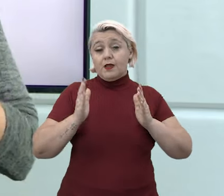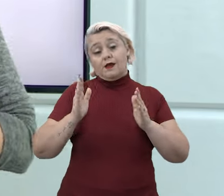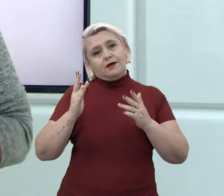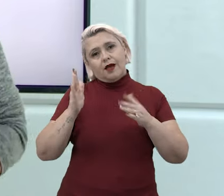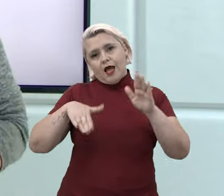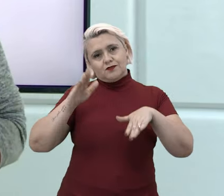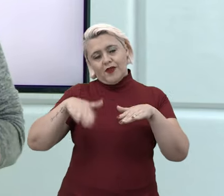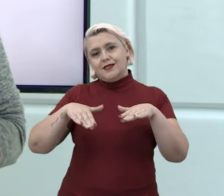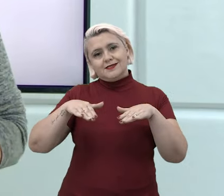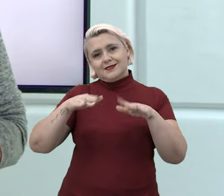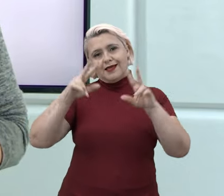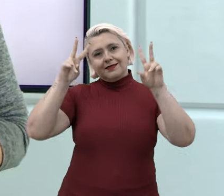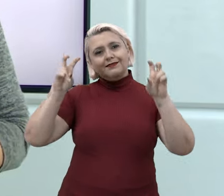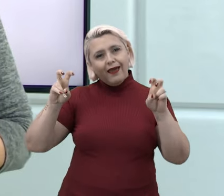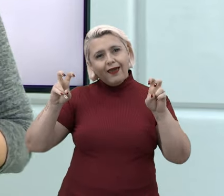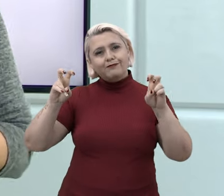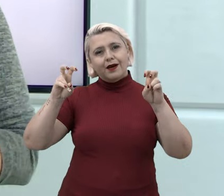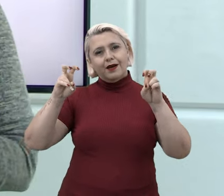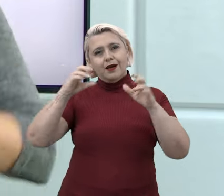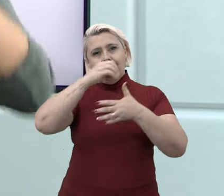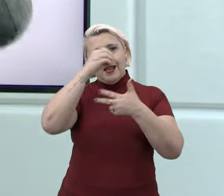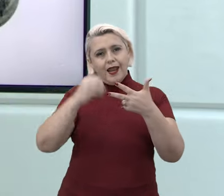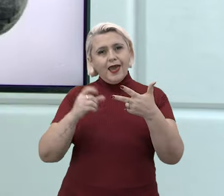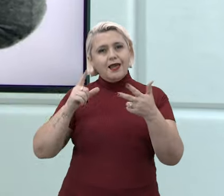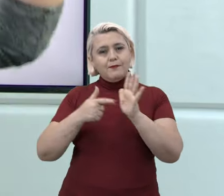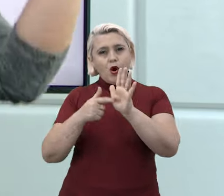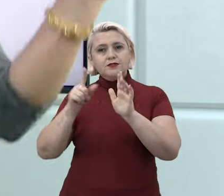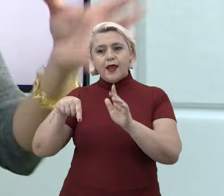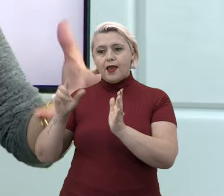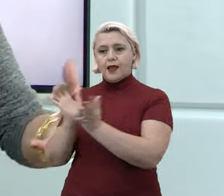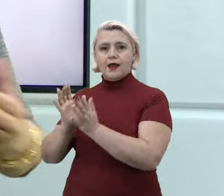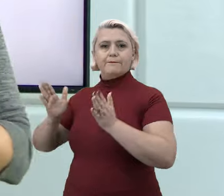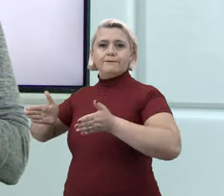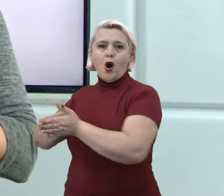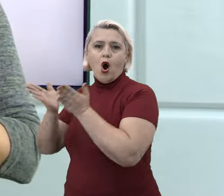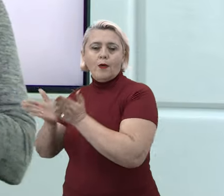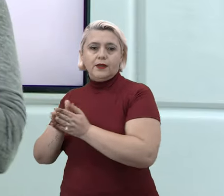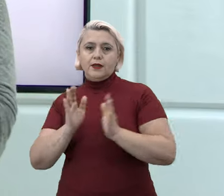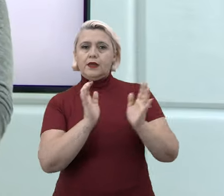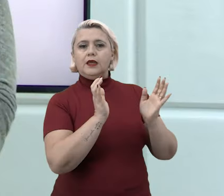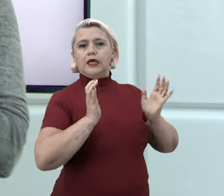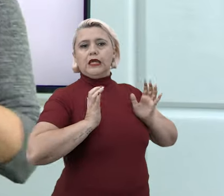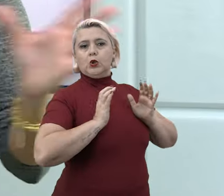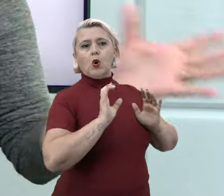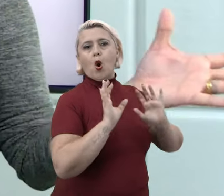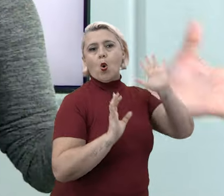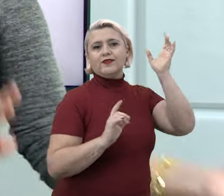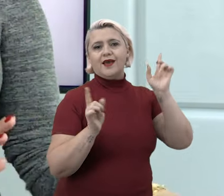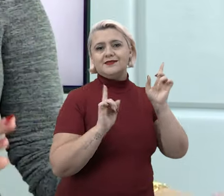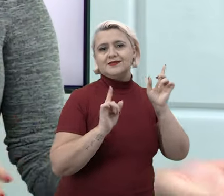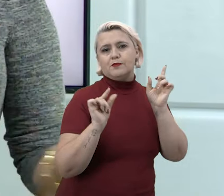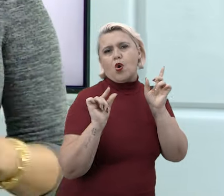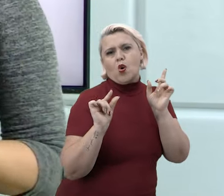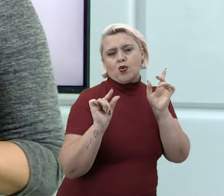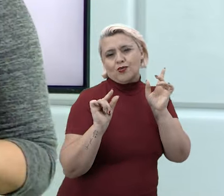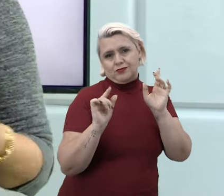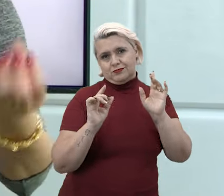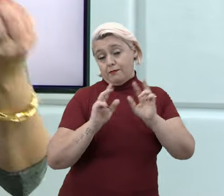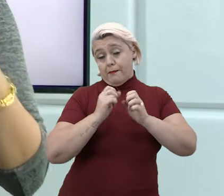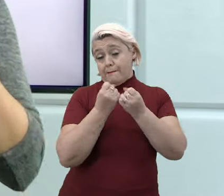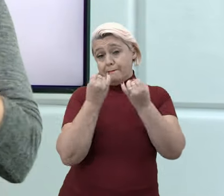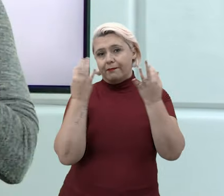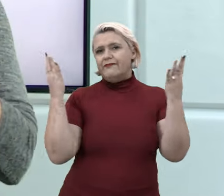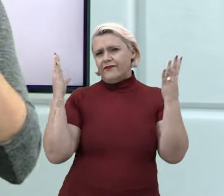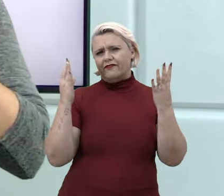atingem mais a classe pobre. A rica normalmente está mais protegida na maior parte dos temas. Então,